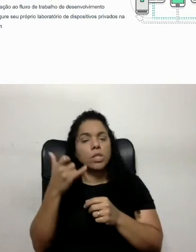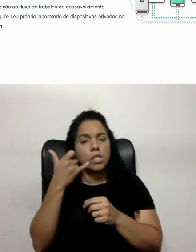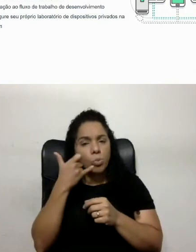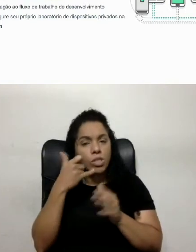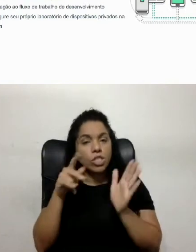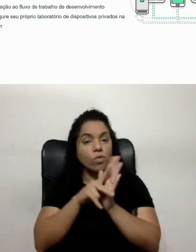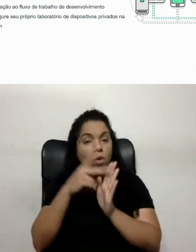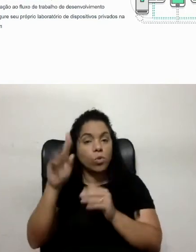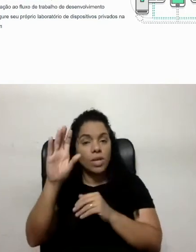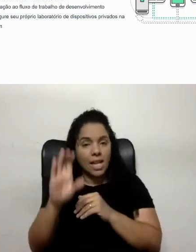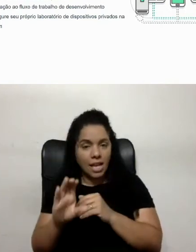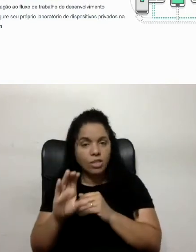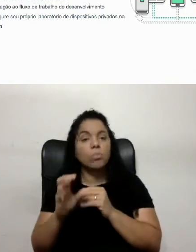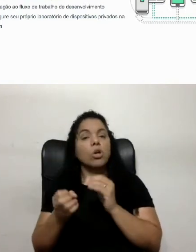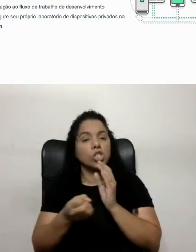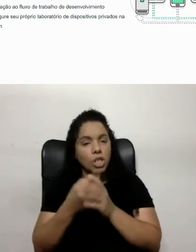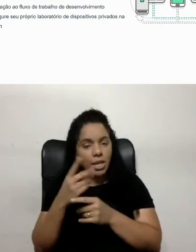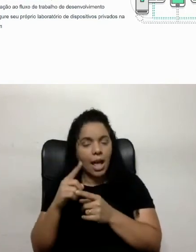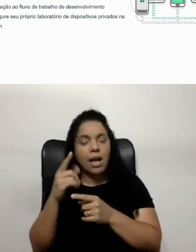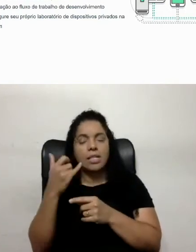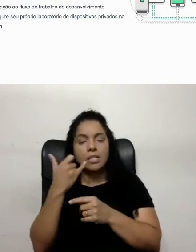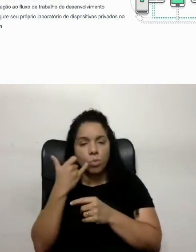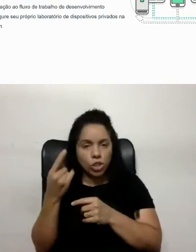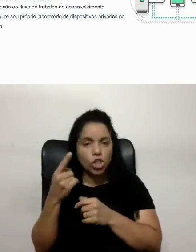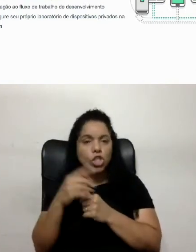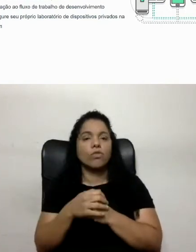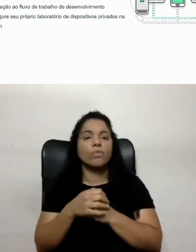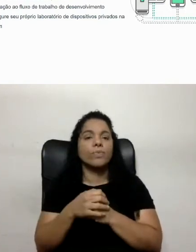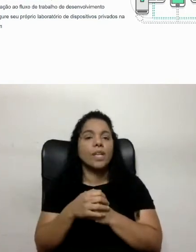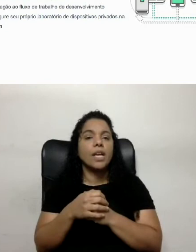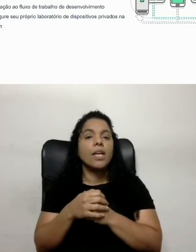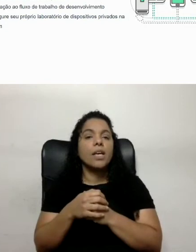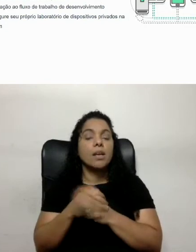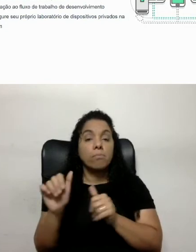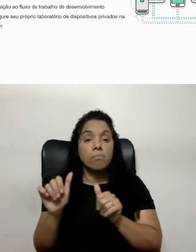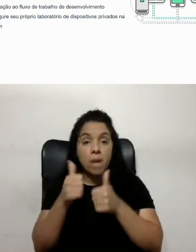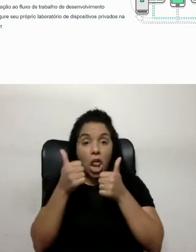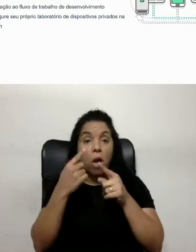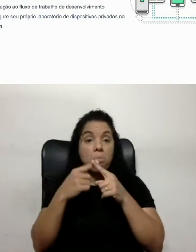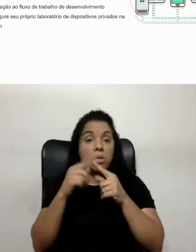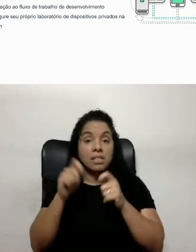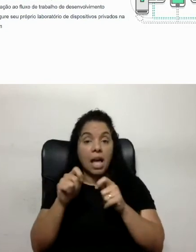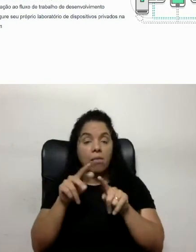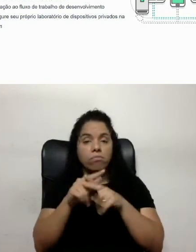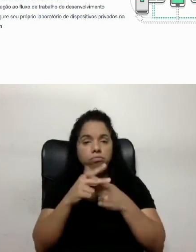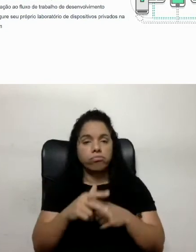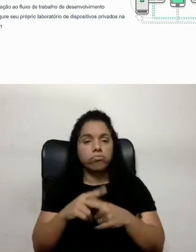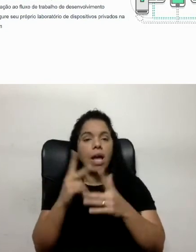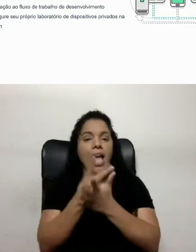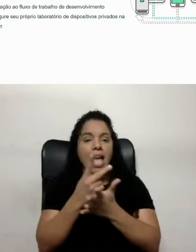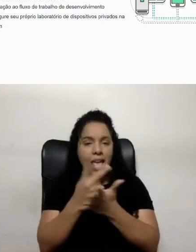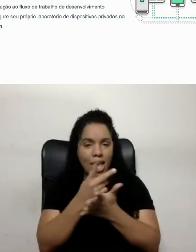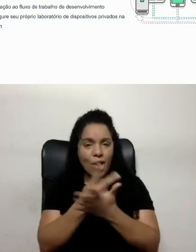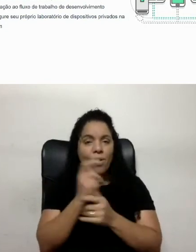cliente, então, você pode gerar um dispositivo. Ele se torna melhor porque dá para você fazer correções de erro e